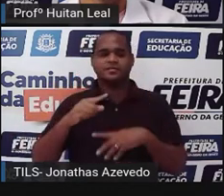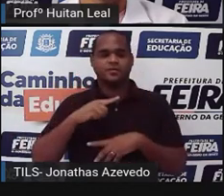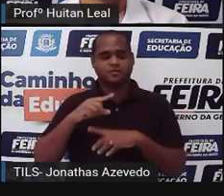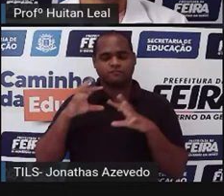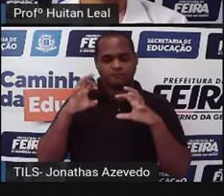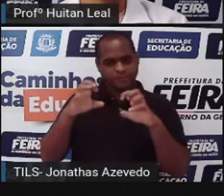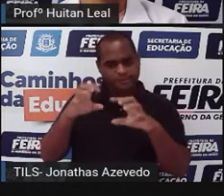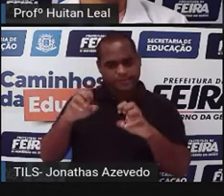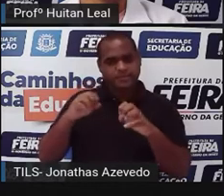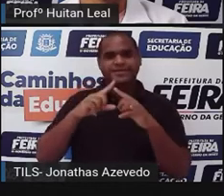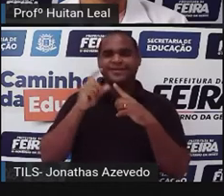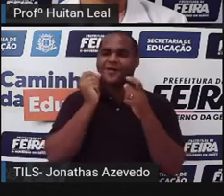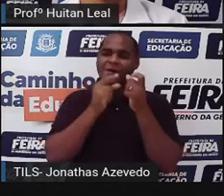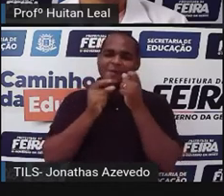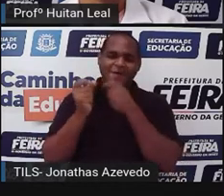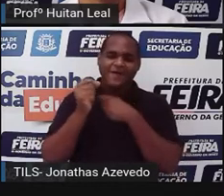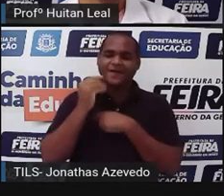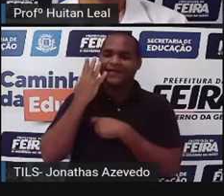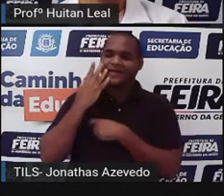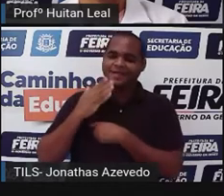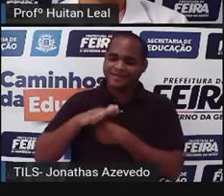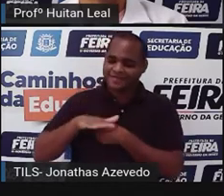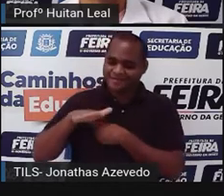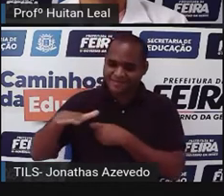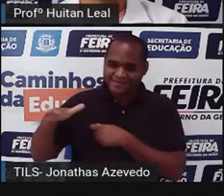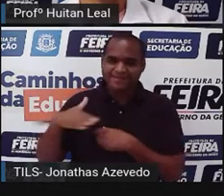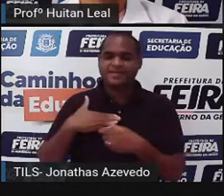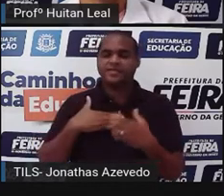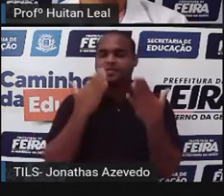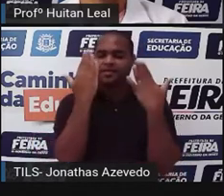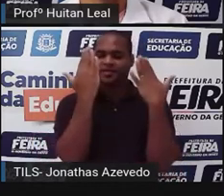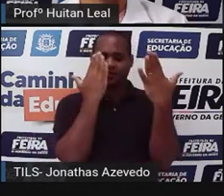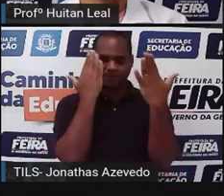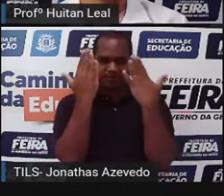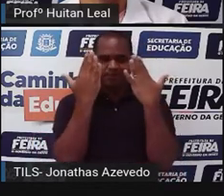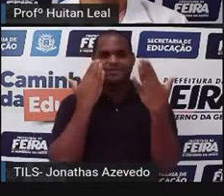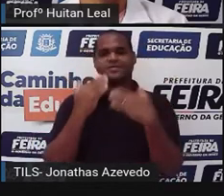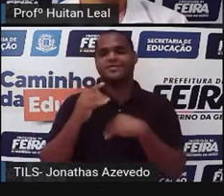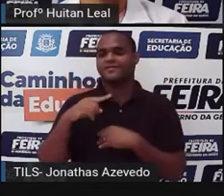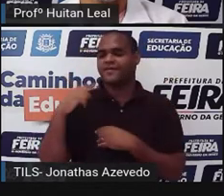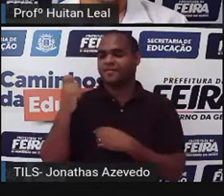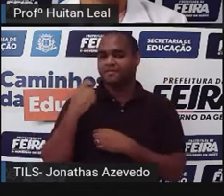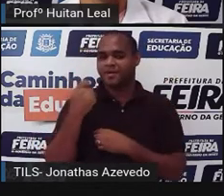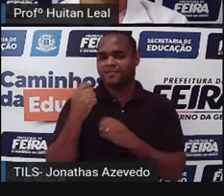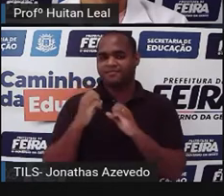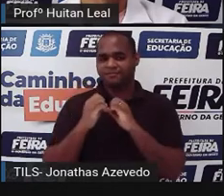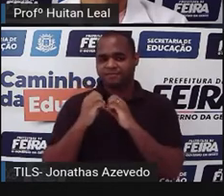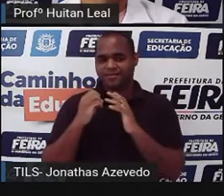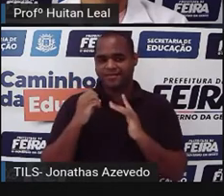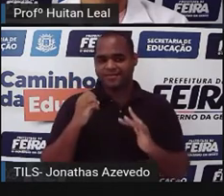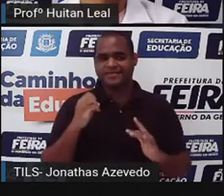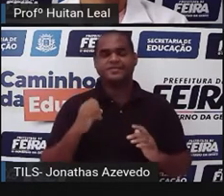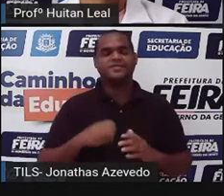contos de terror, contos de humor, contos infantis, contos psicológicos, de fada,